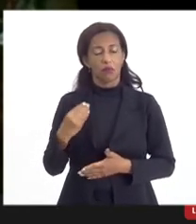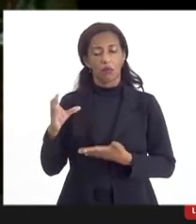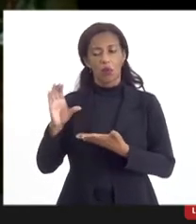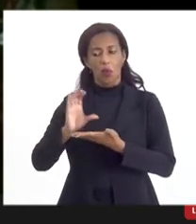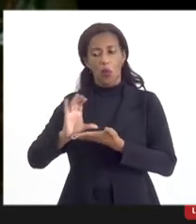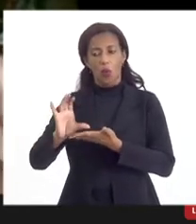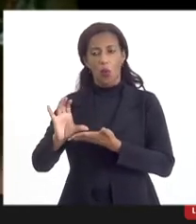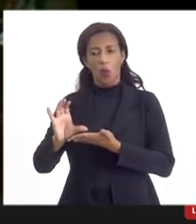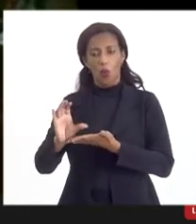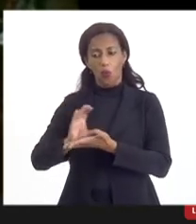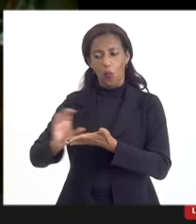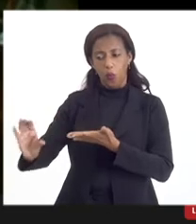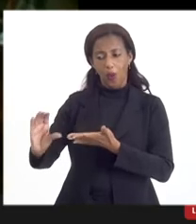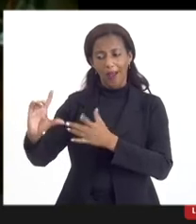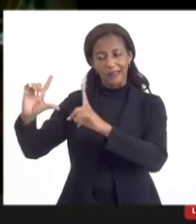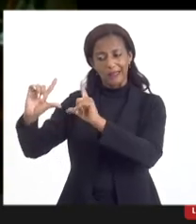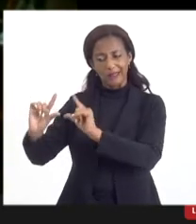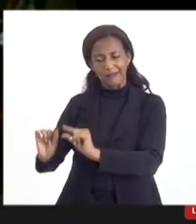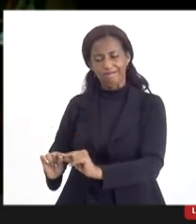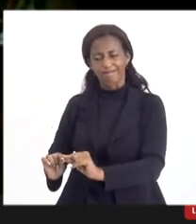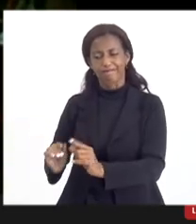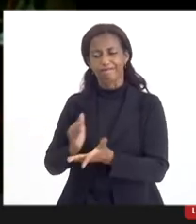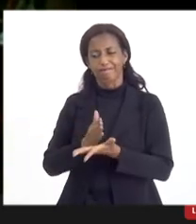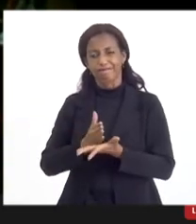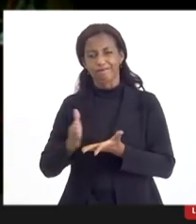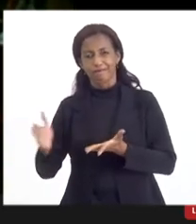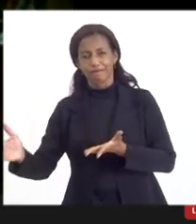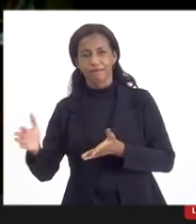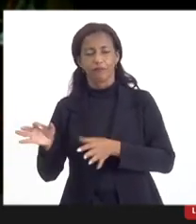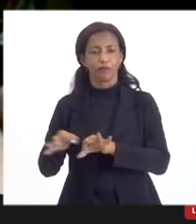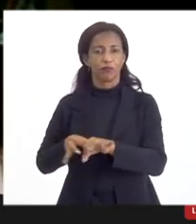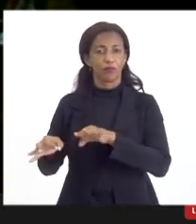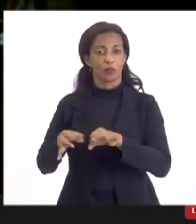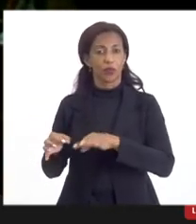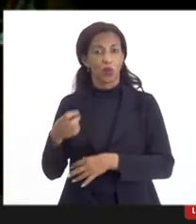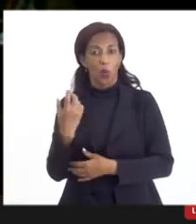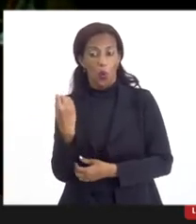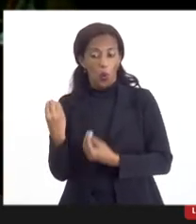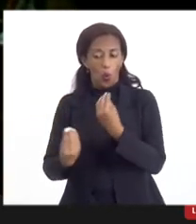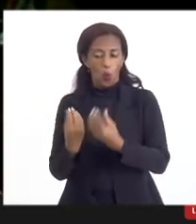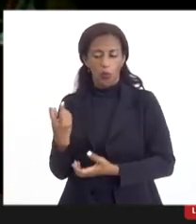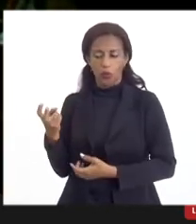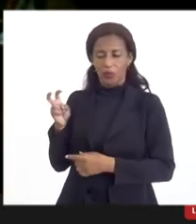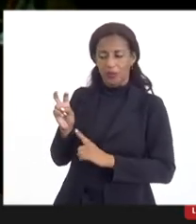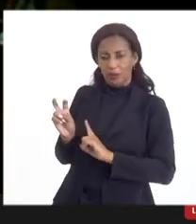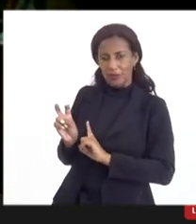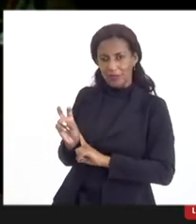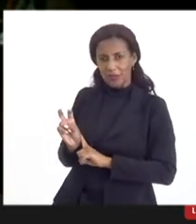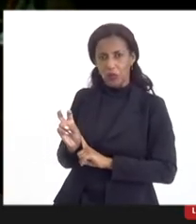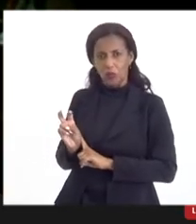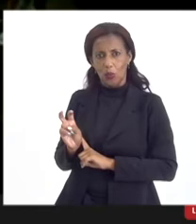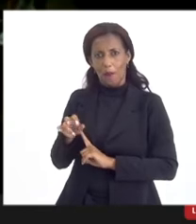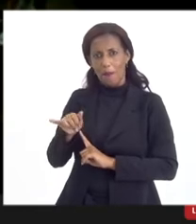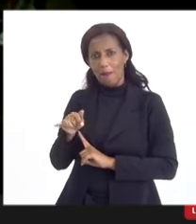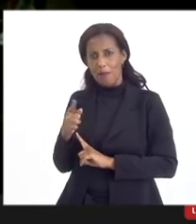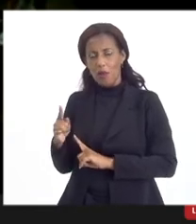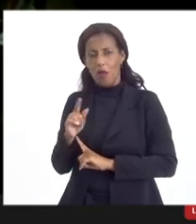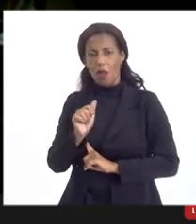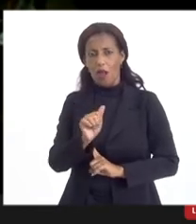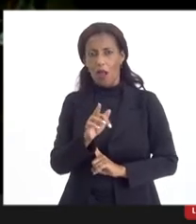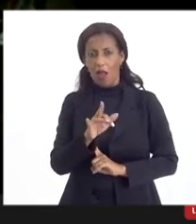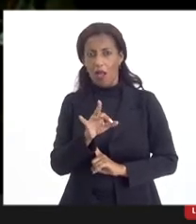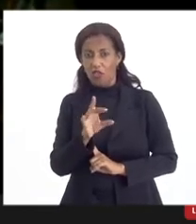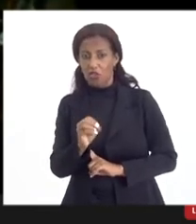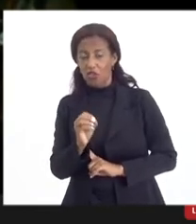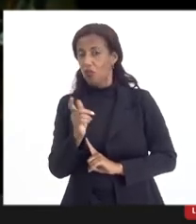negativo uma boa parte daquele projeto e como eu só tenho 5 milhões de ativo, eu não consigo, nem no